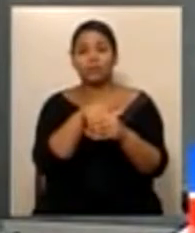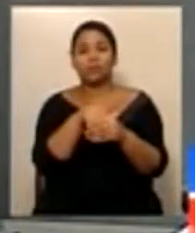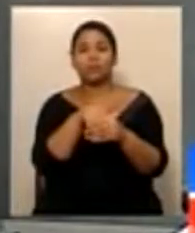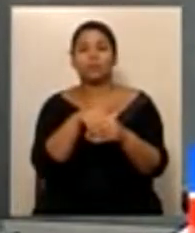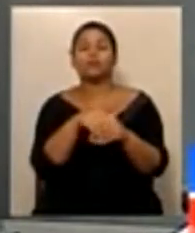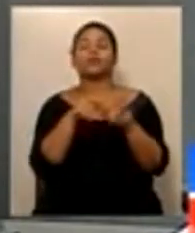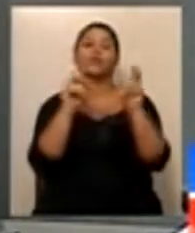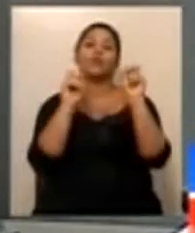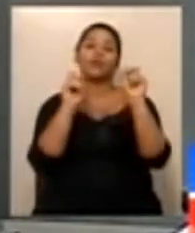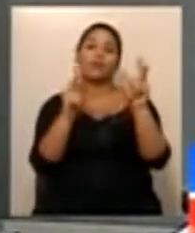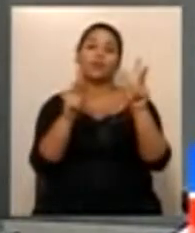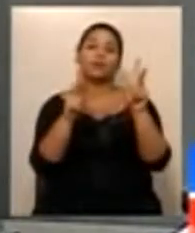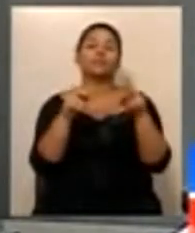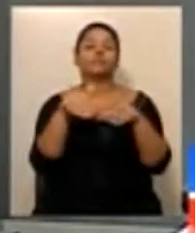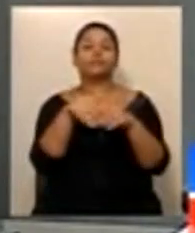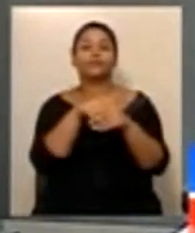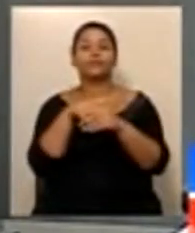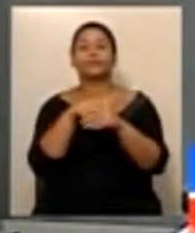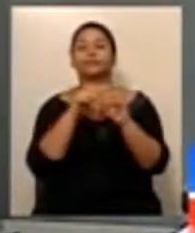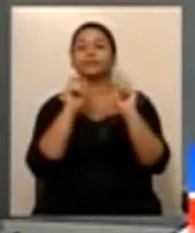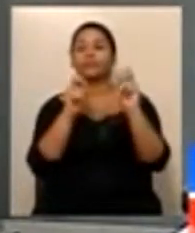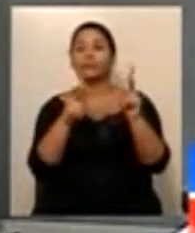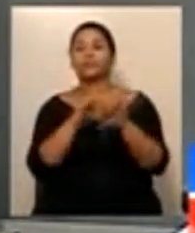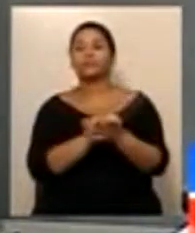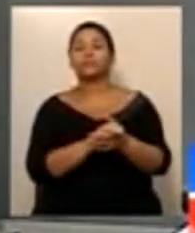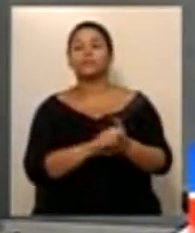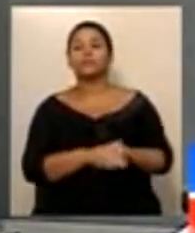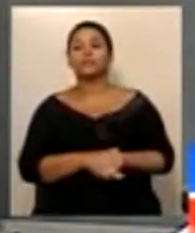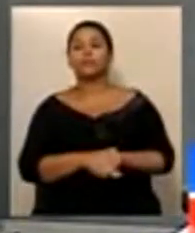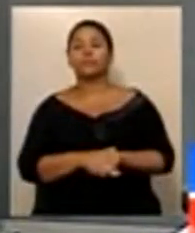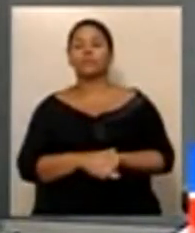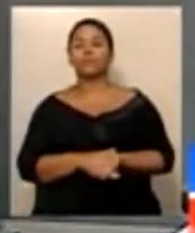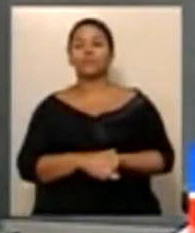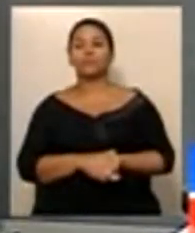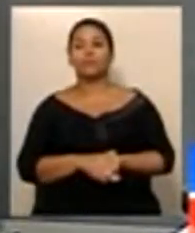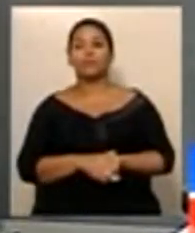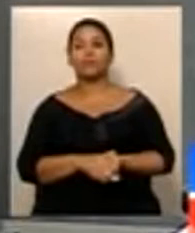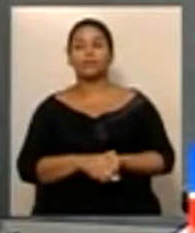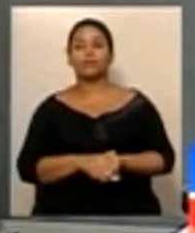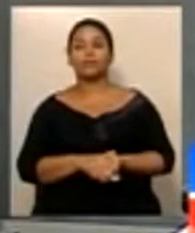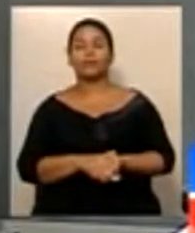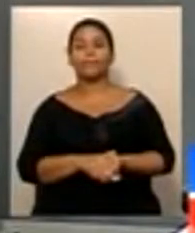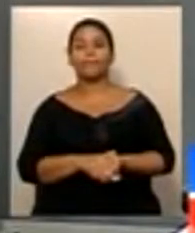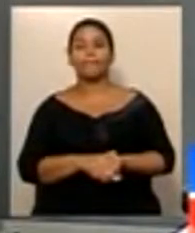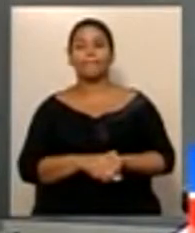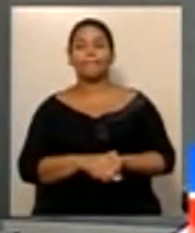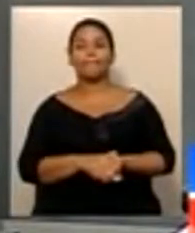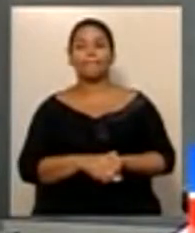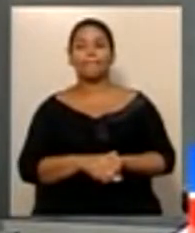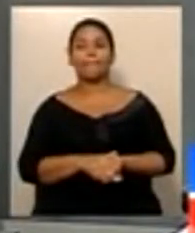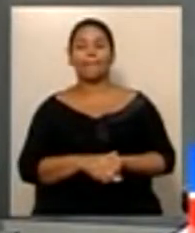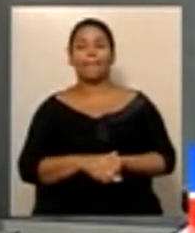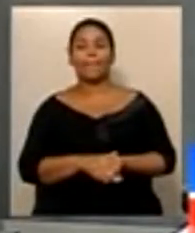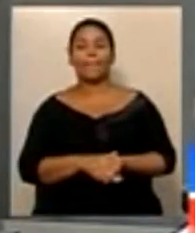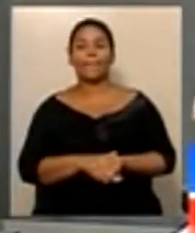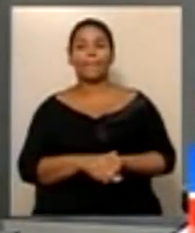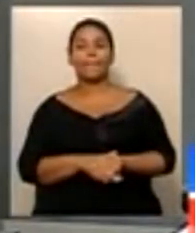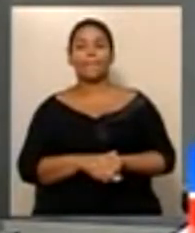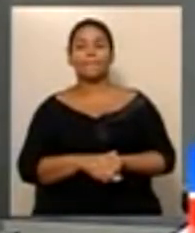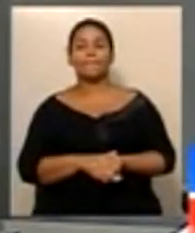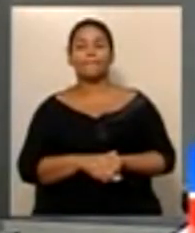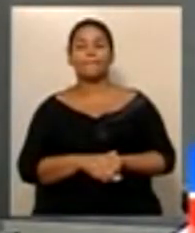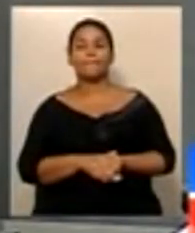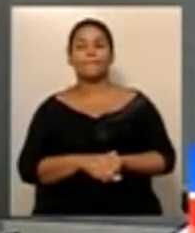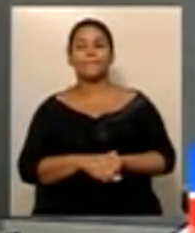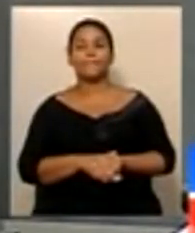Aprovado em primeira votação. Estando a matéria em regime de urgência e dependendo, inclusive, dos servidores públicos e estaduais para receberem